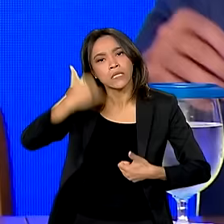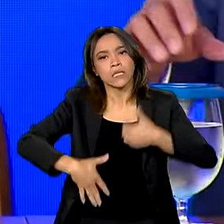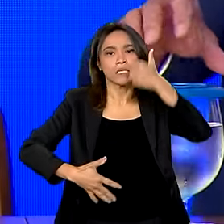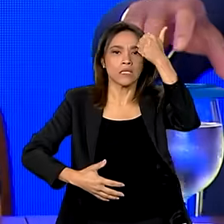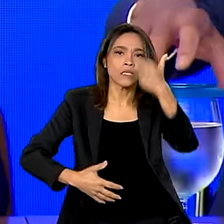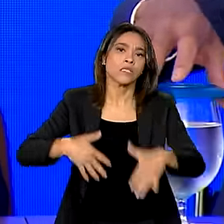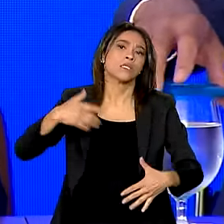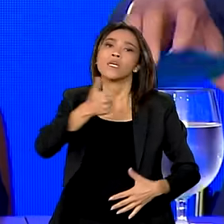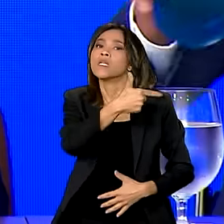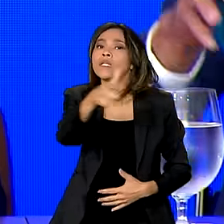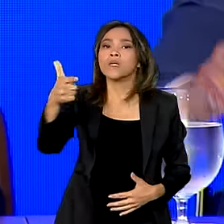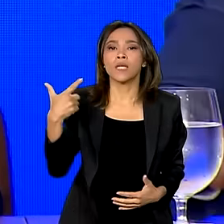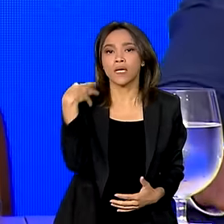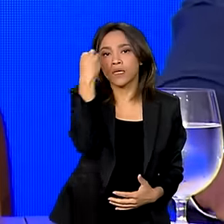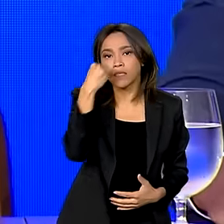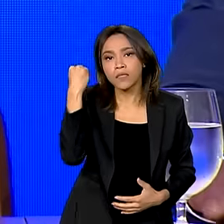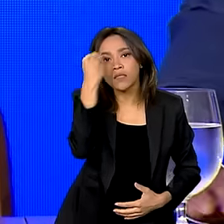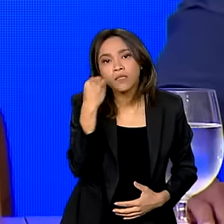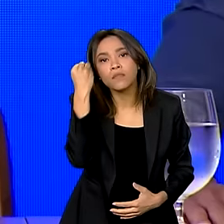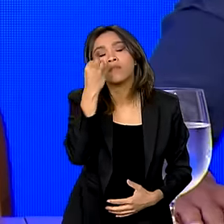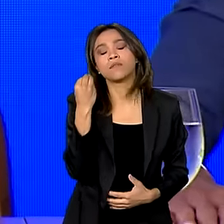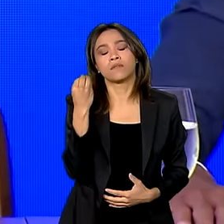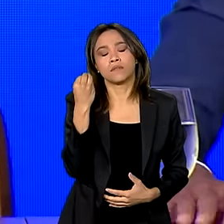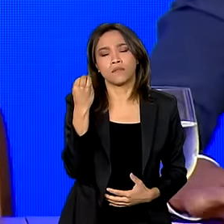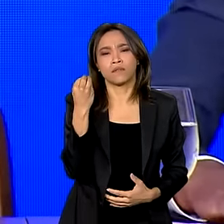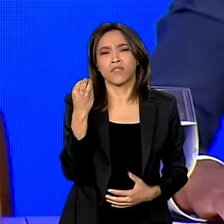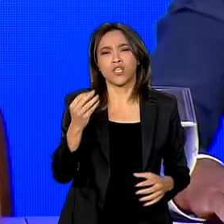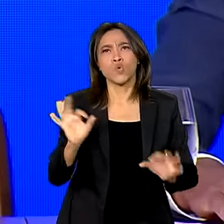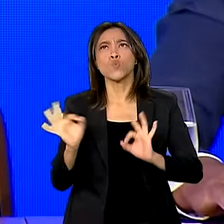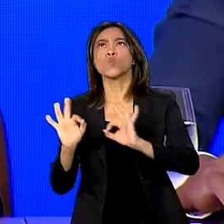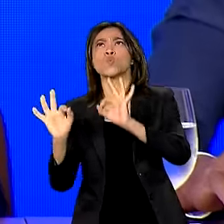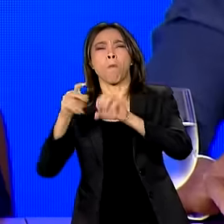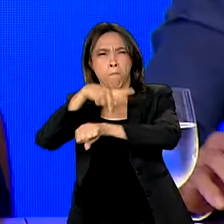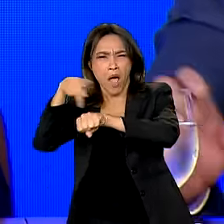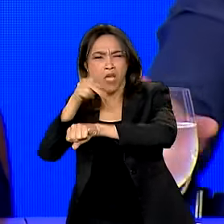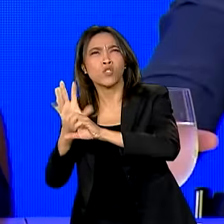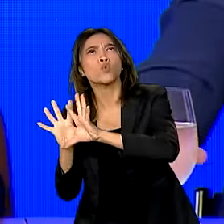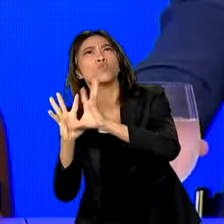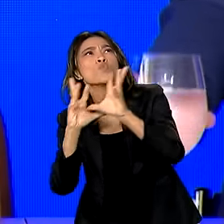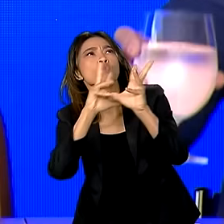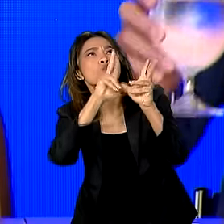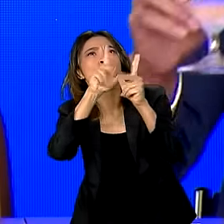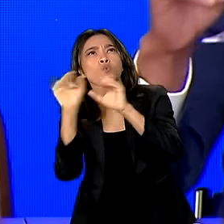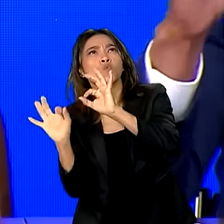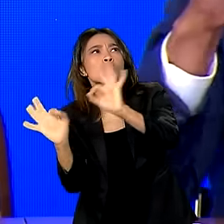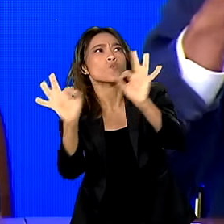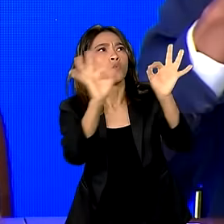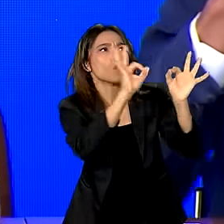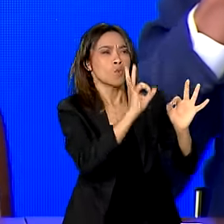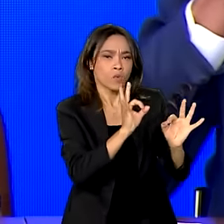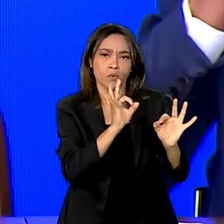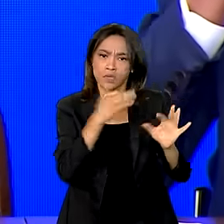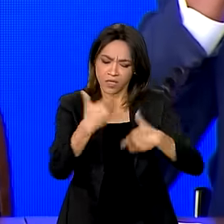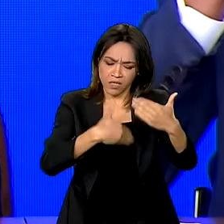experiência de nenhum país do mundo que conseguiu se desenvolver sem que antes